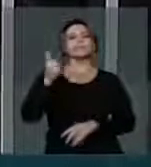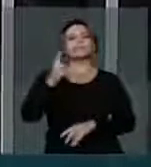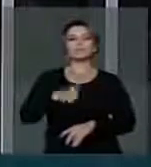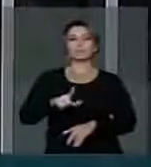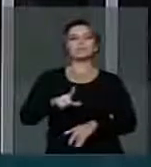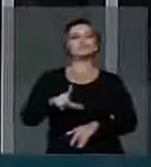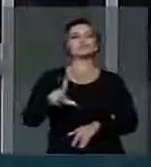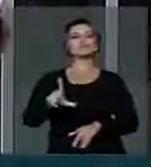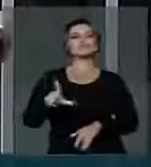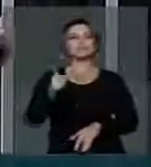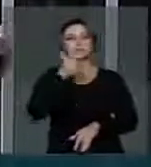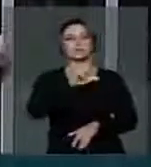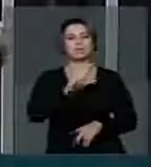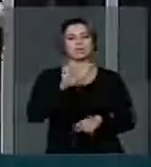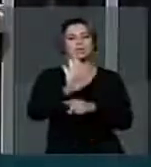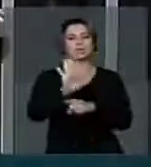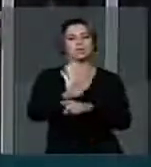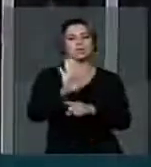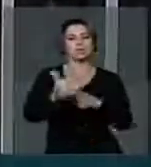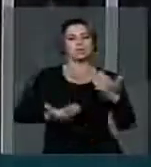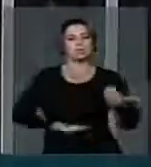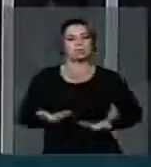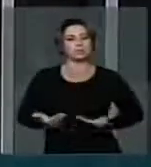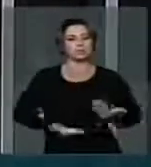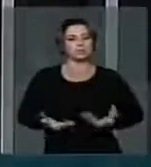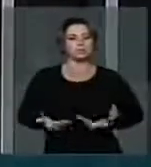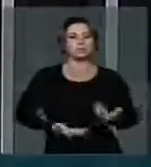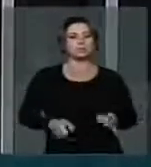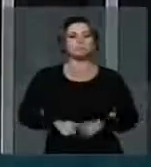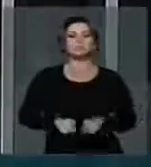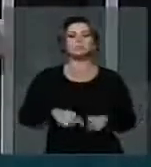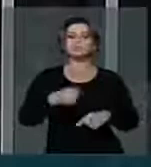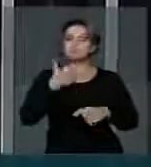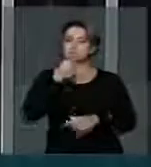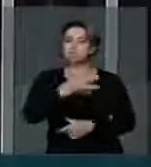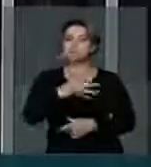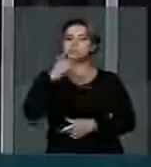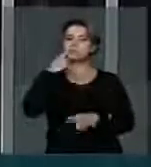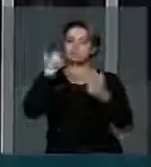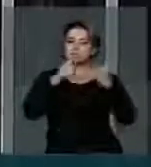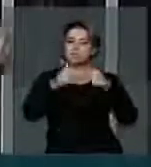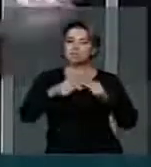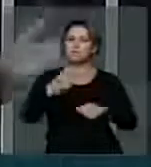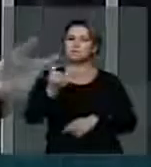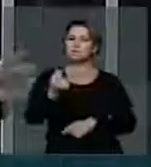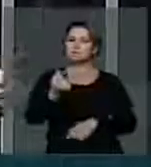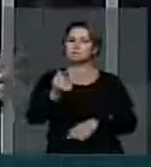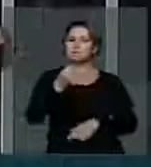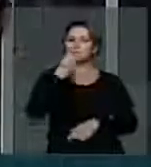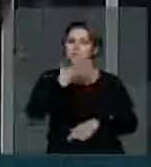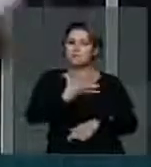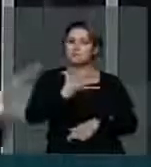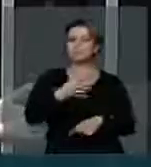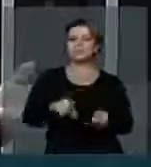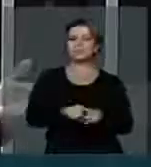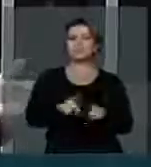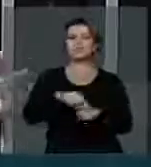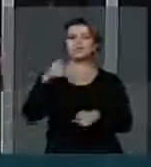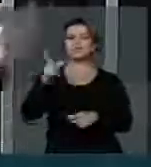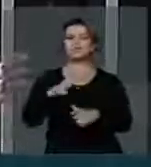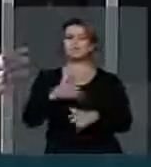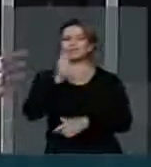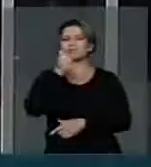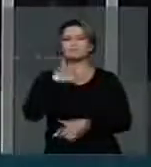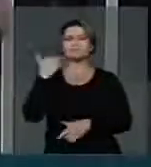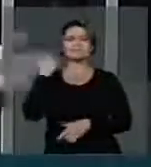vão desempregar e que têm compromisso, inclusive, com a qualidade desses serviços e os seus bons preços, de outros que já estão fartos